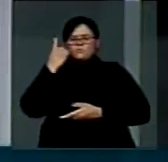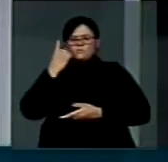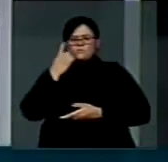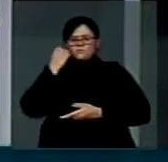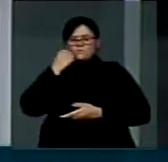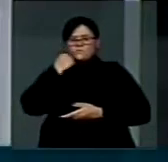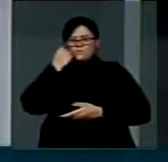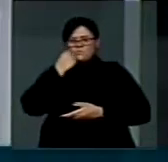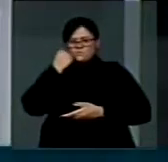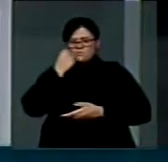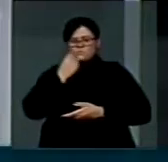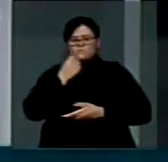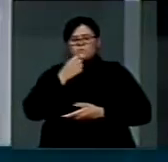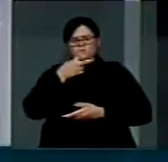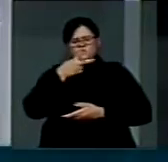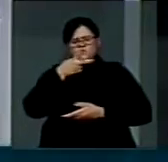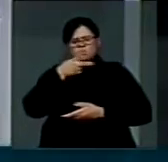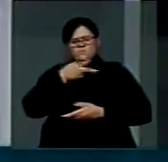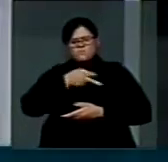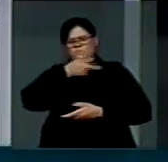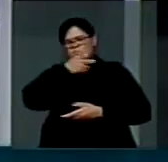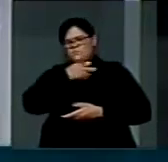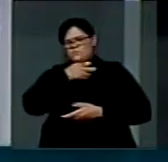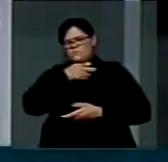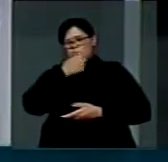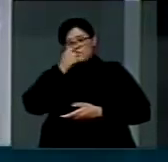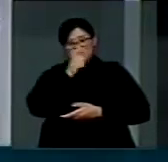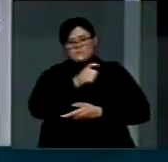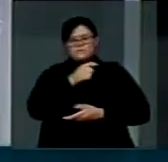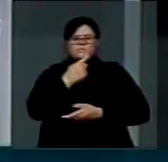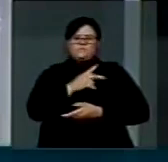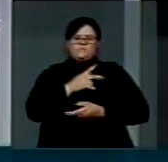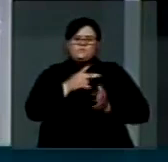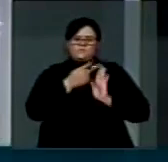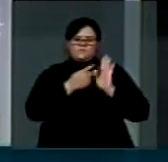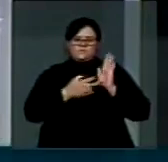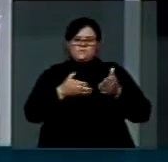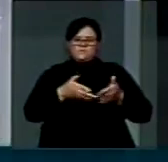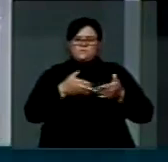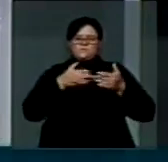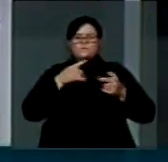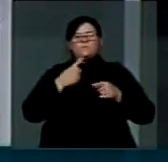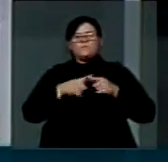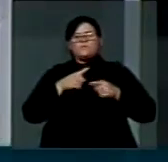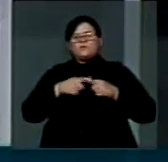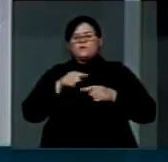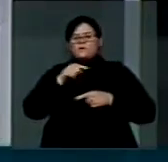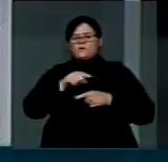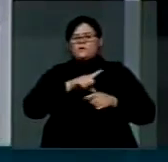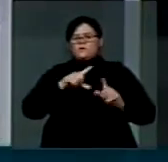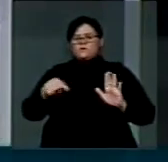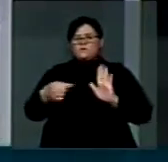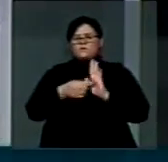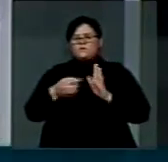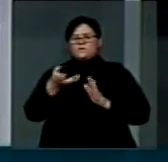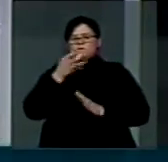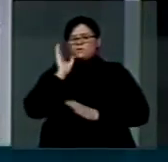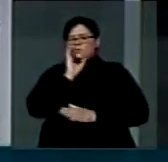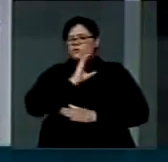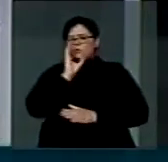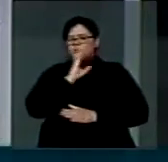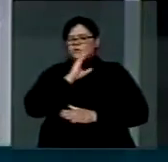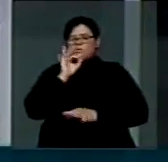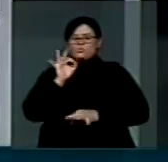senadores. Olhem com a devida atenção esse projeto que visa acelerar o